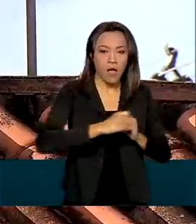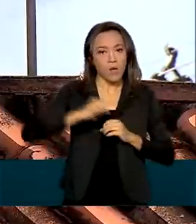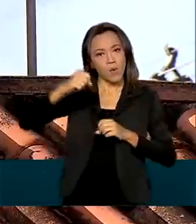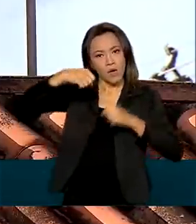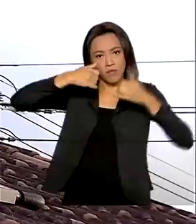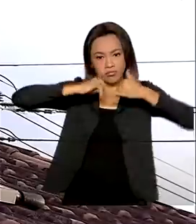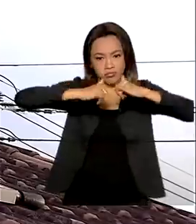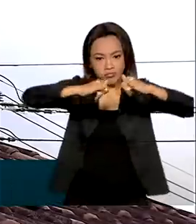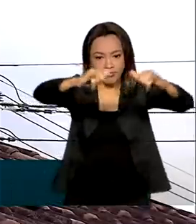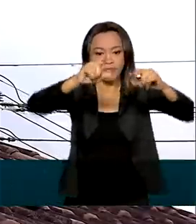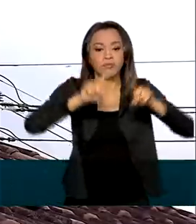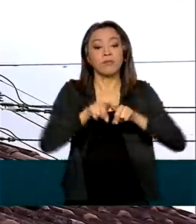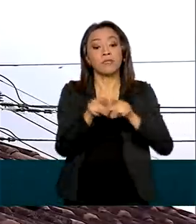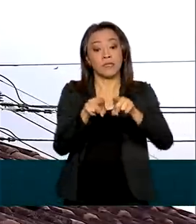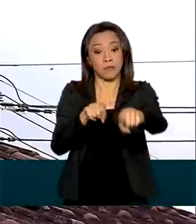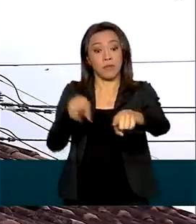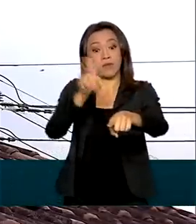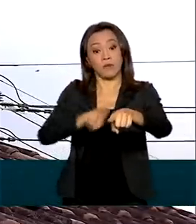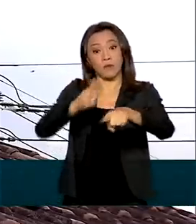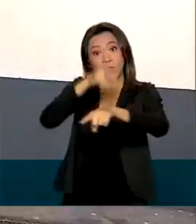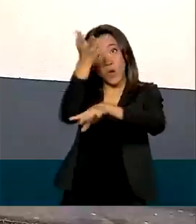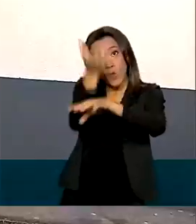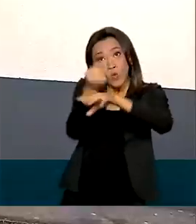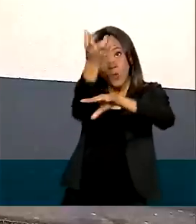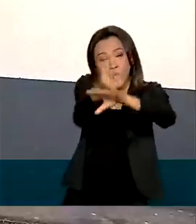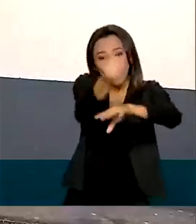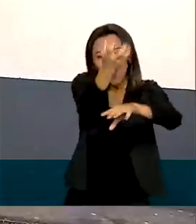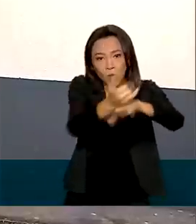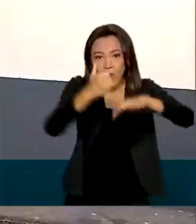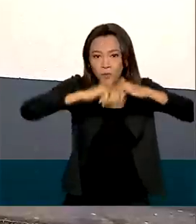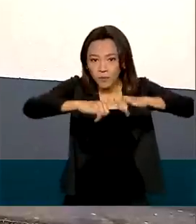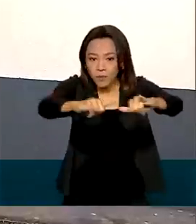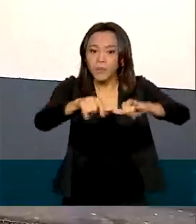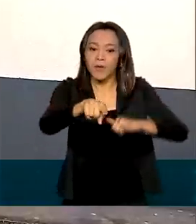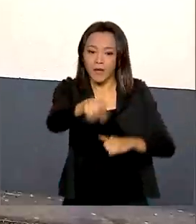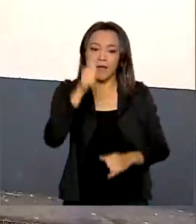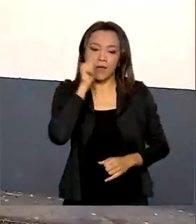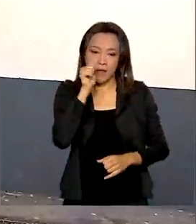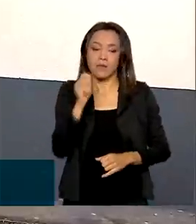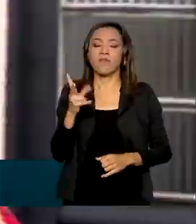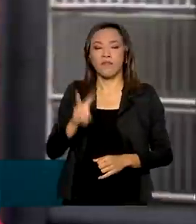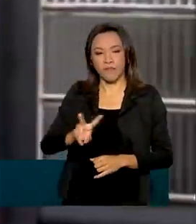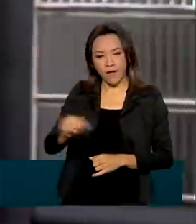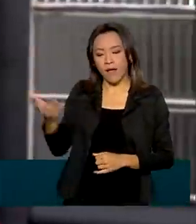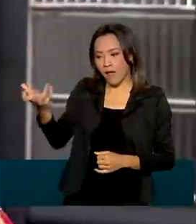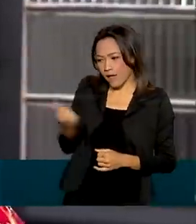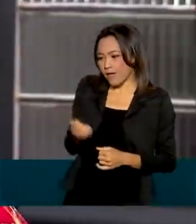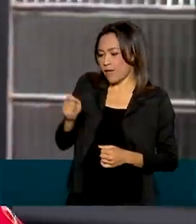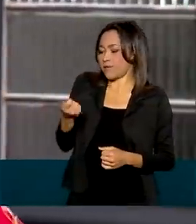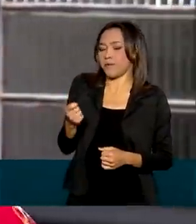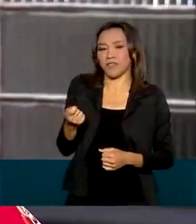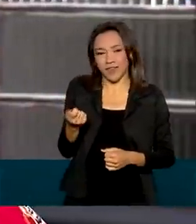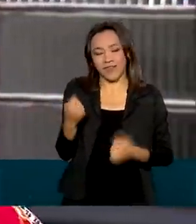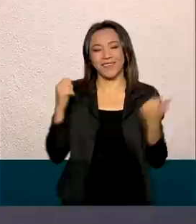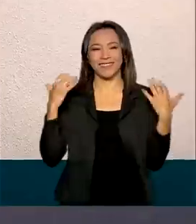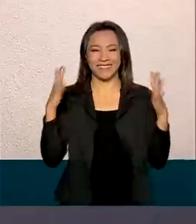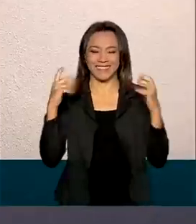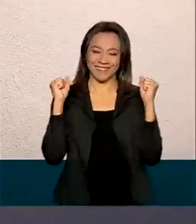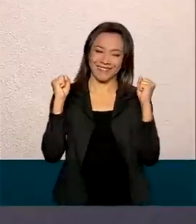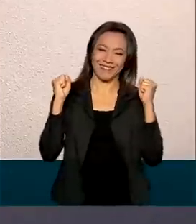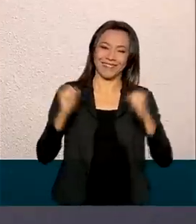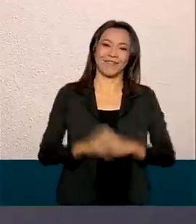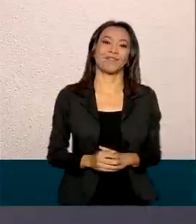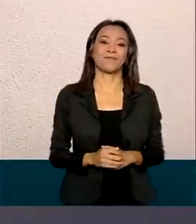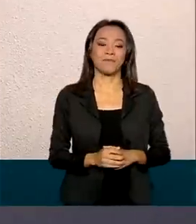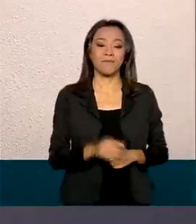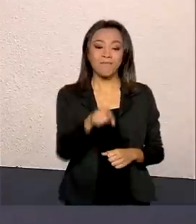aquecimento de água utilizando o calor do sol. Ana Paula vai receber as chaves da casa própria e comemora a conquista. Vai